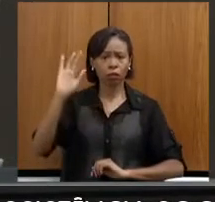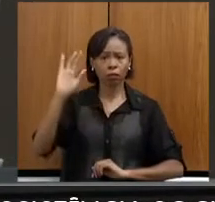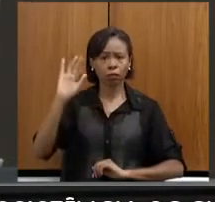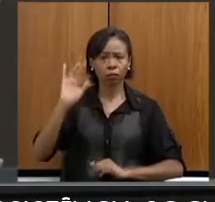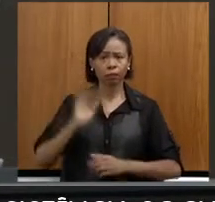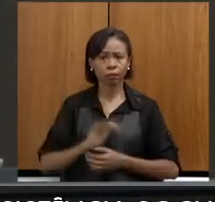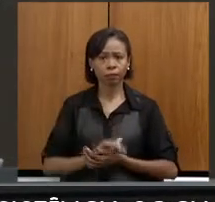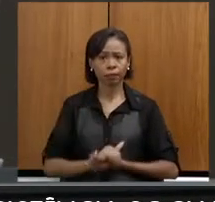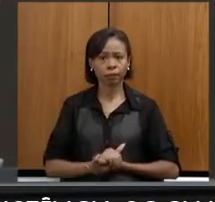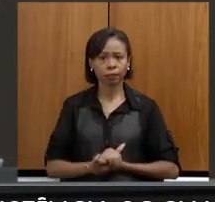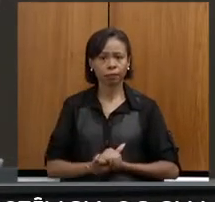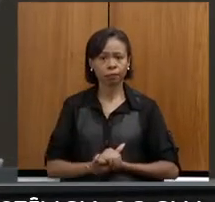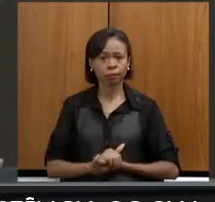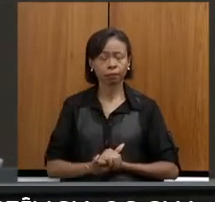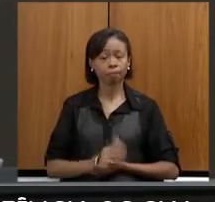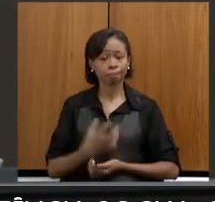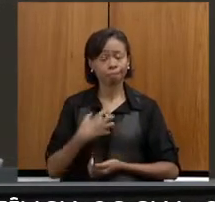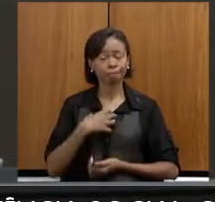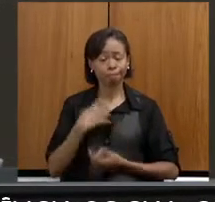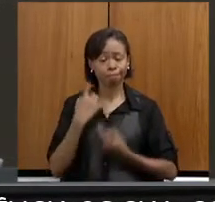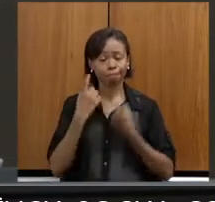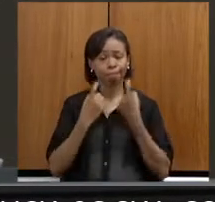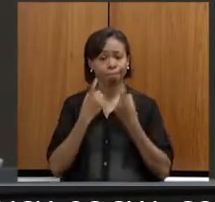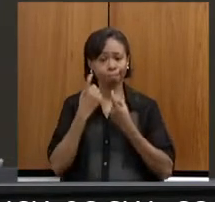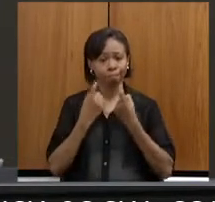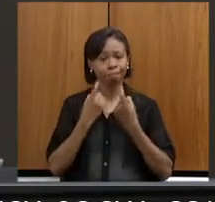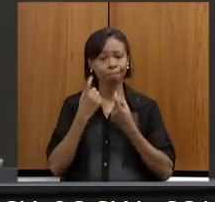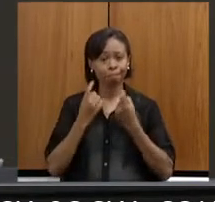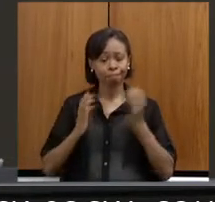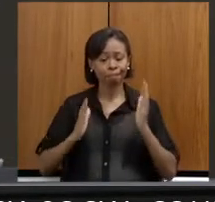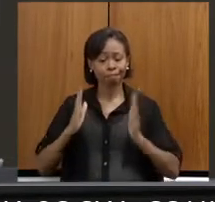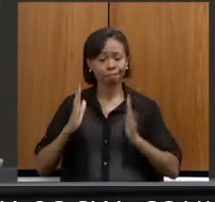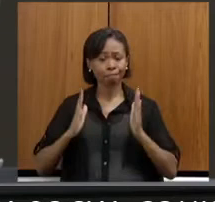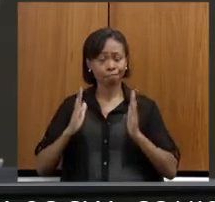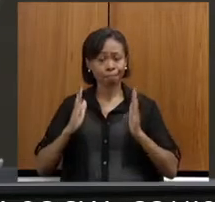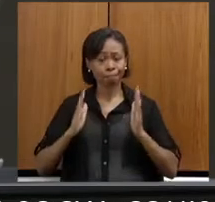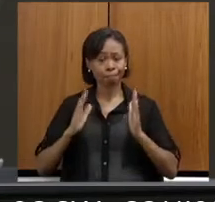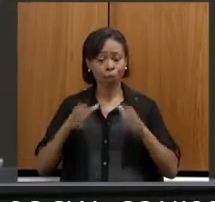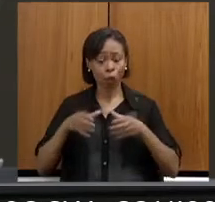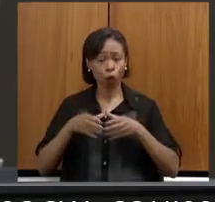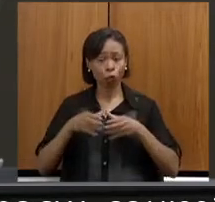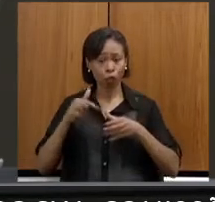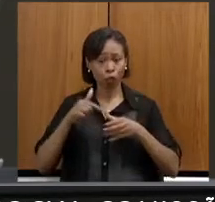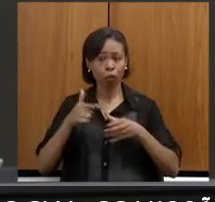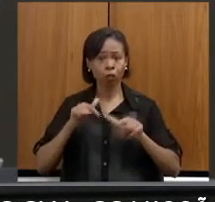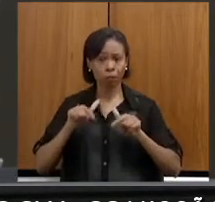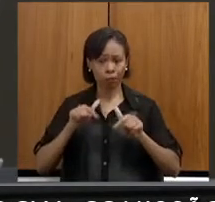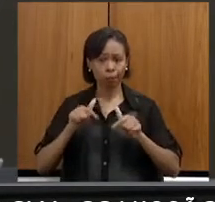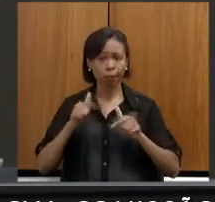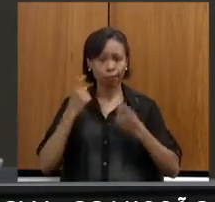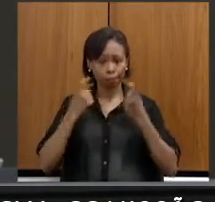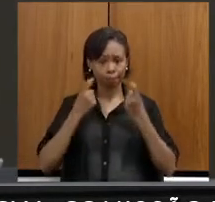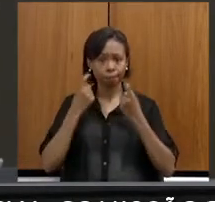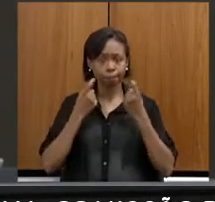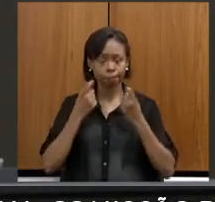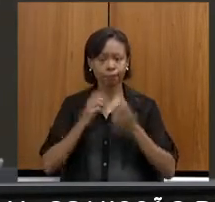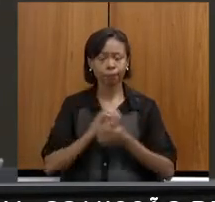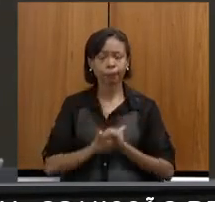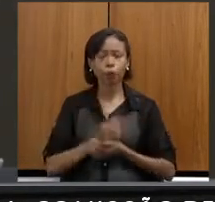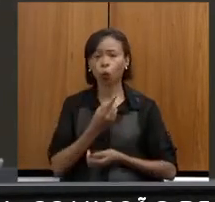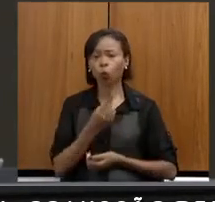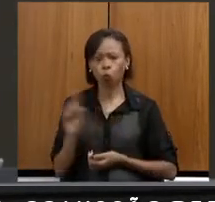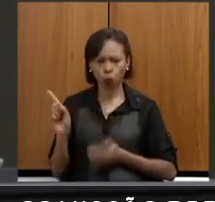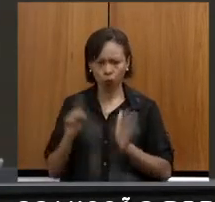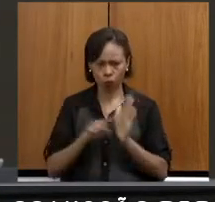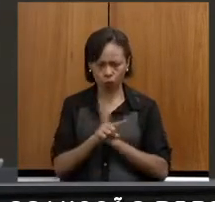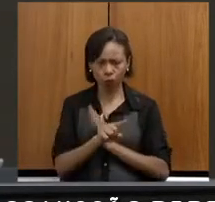Isso é uma preocupação que o nosso mandato está com ele e a Comissão de Trabalho tem. Última pergunta, quais os